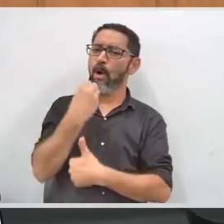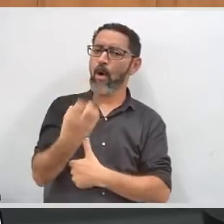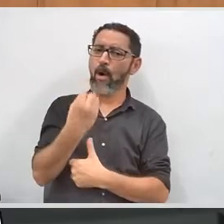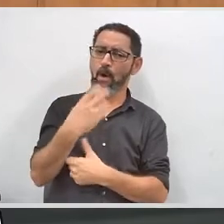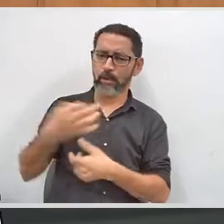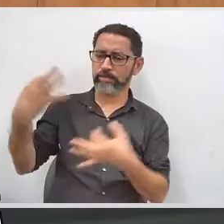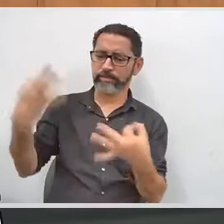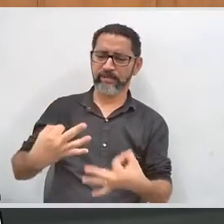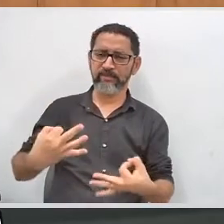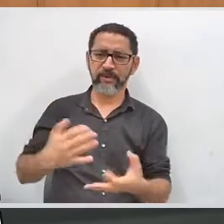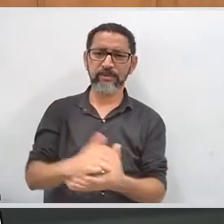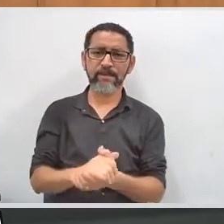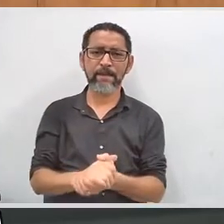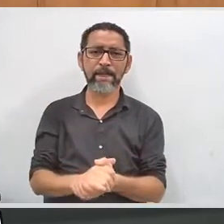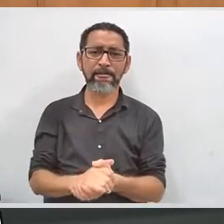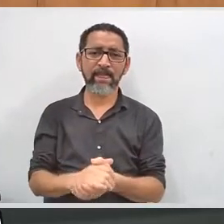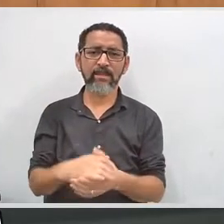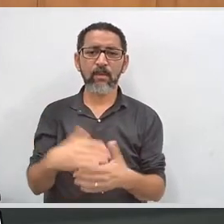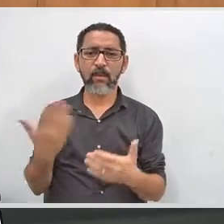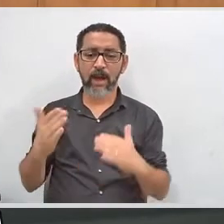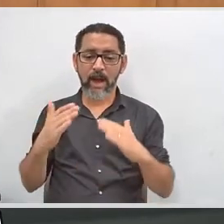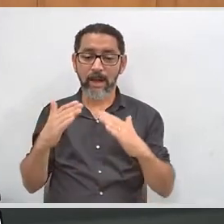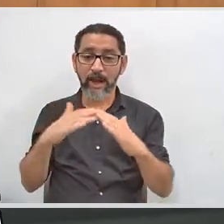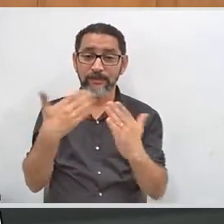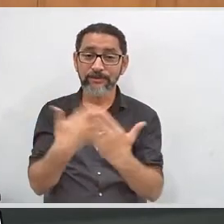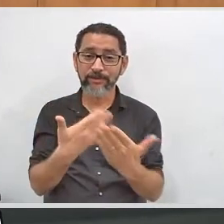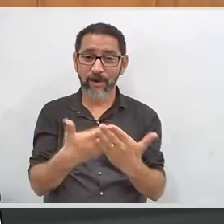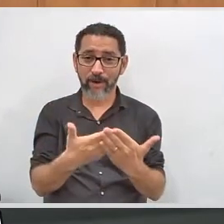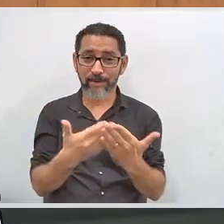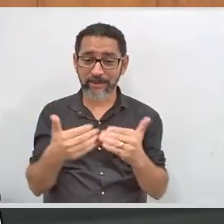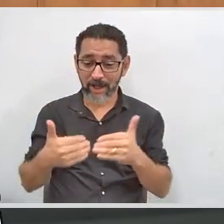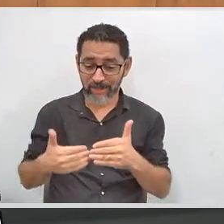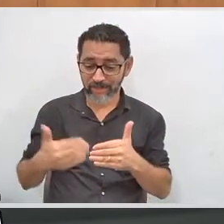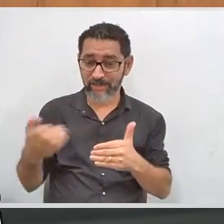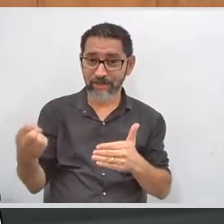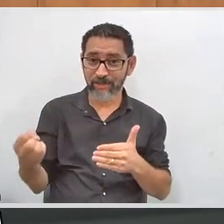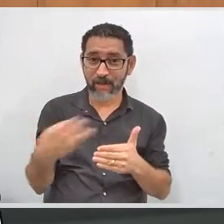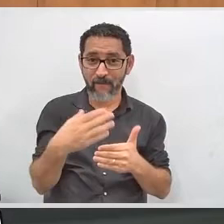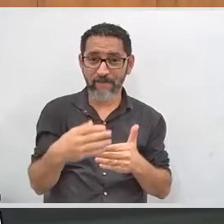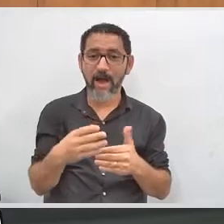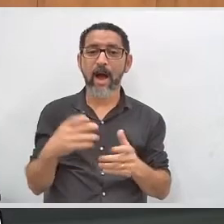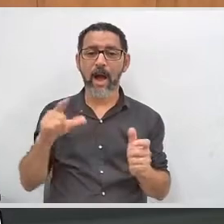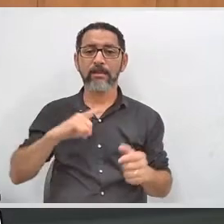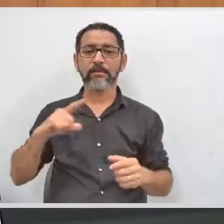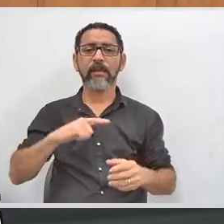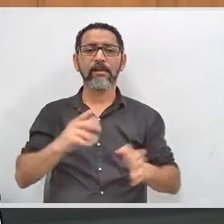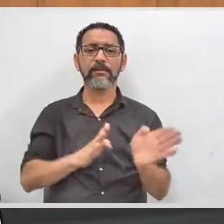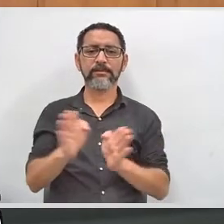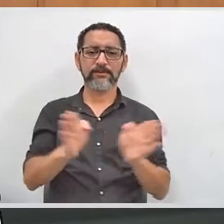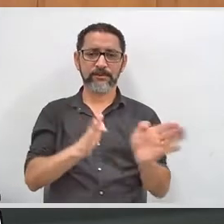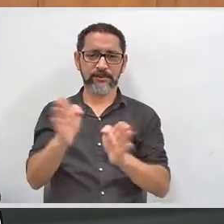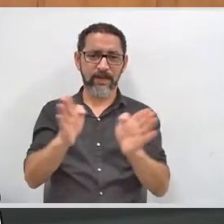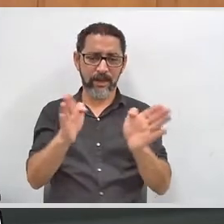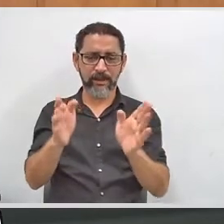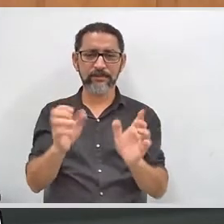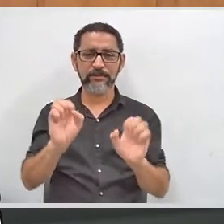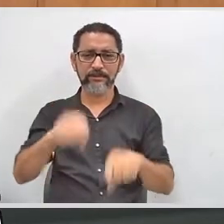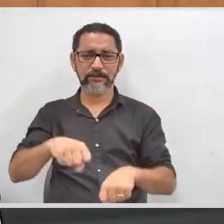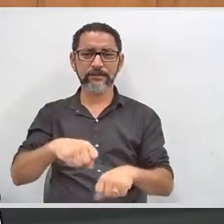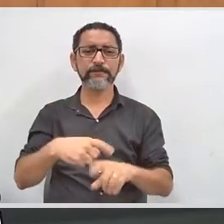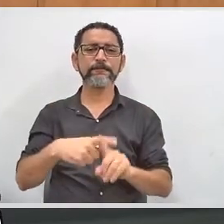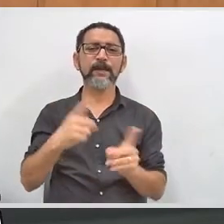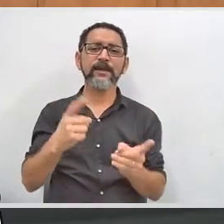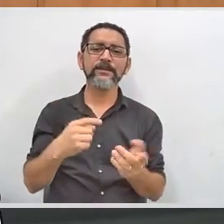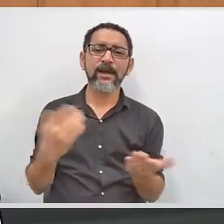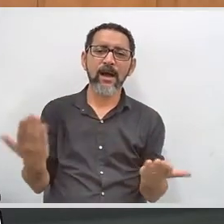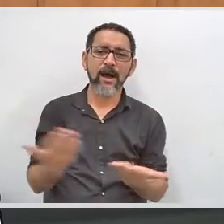começado a construir as novas escolas com acessibilidade, nos modelos que eram da ocasião, mesmo assim, somos